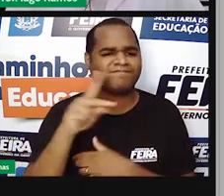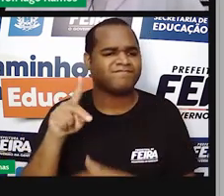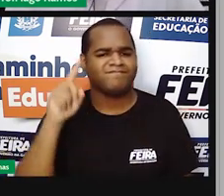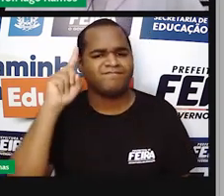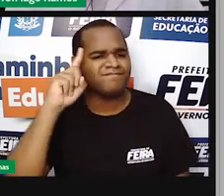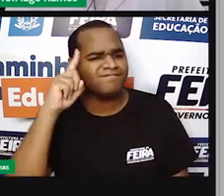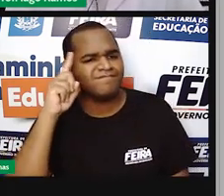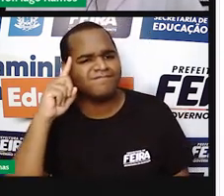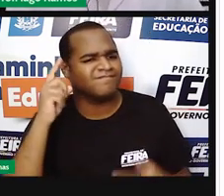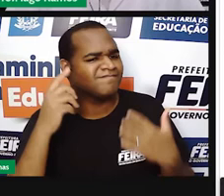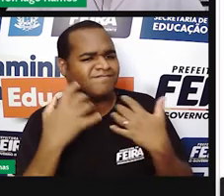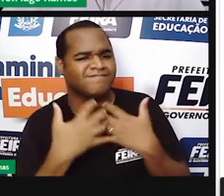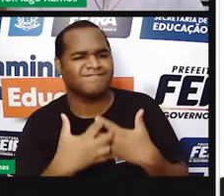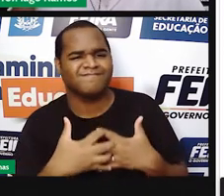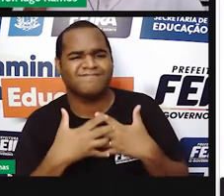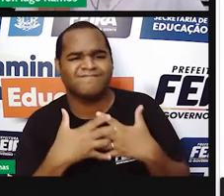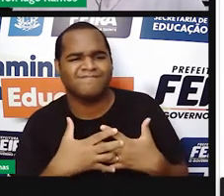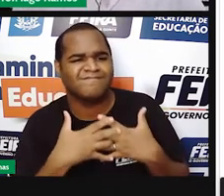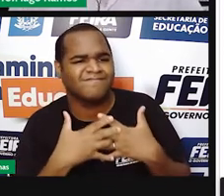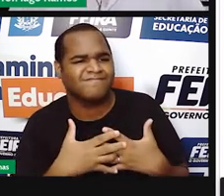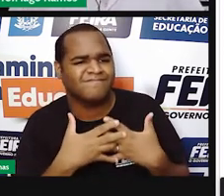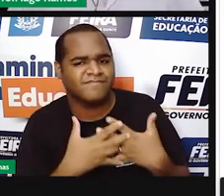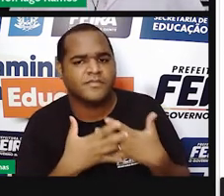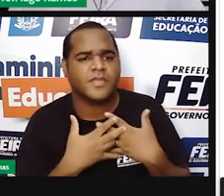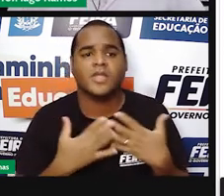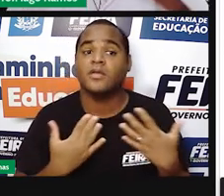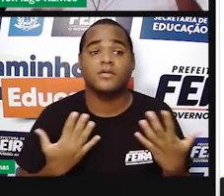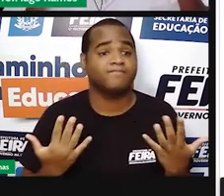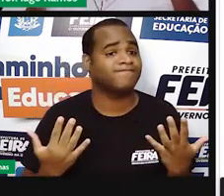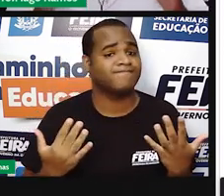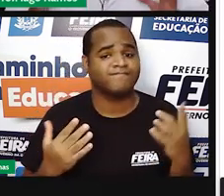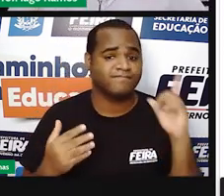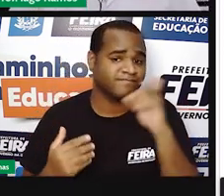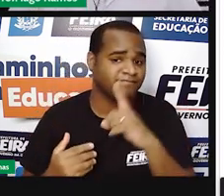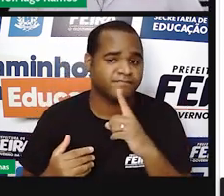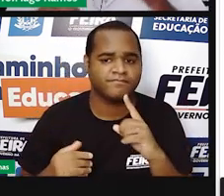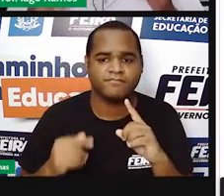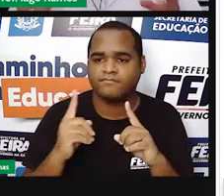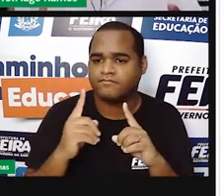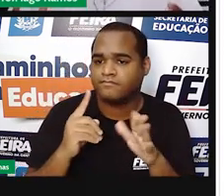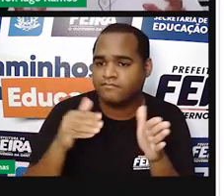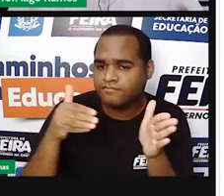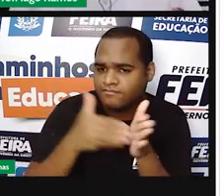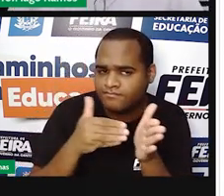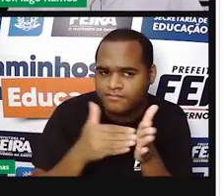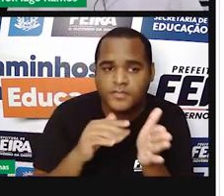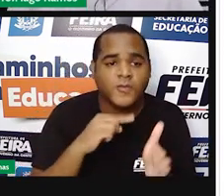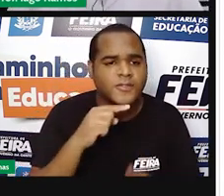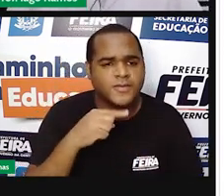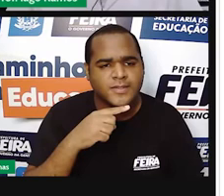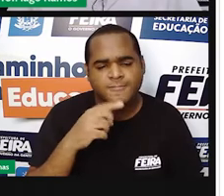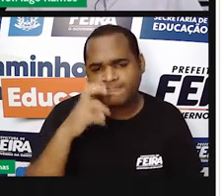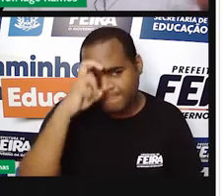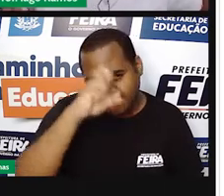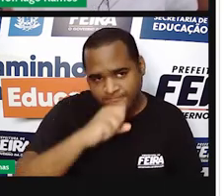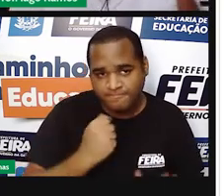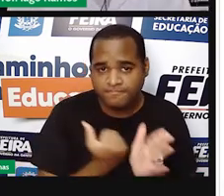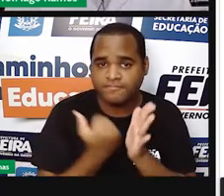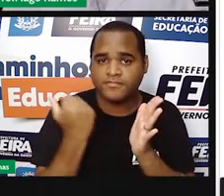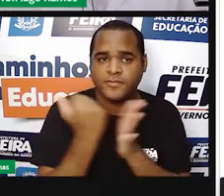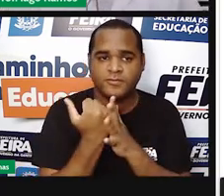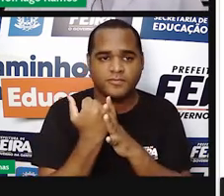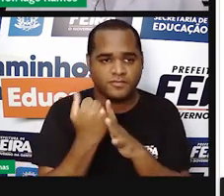confuso com essas coisas sobre números reais. Pronto, se até aqui você não conseguiu pegar muita coisa,